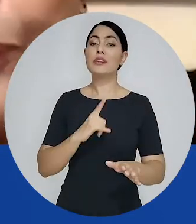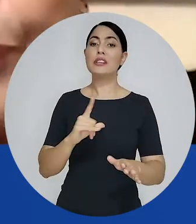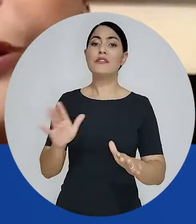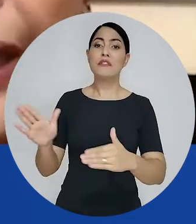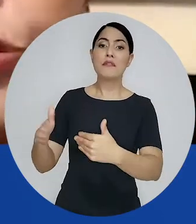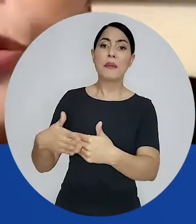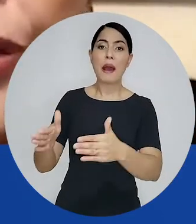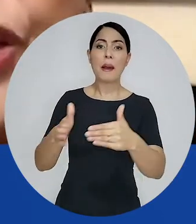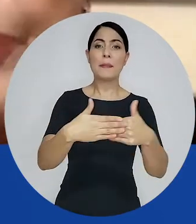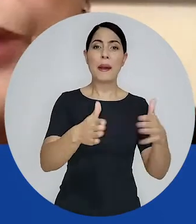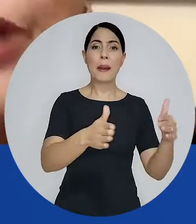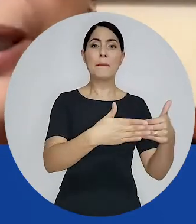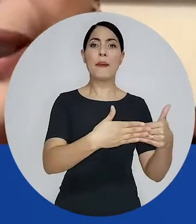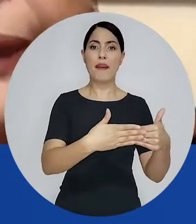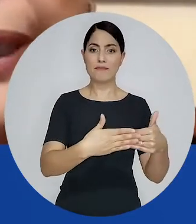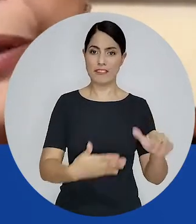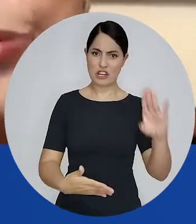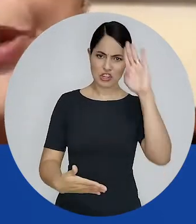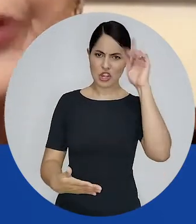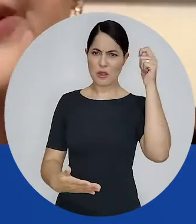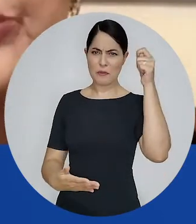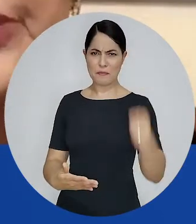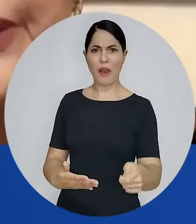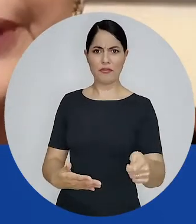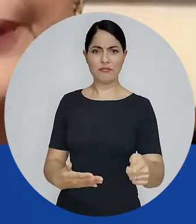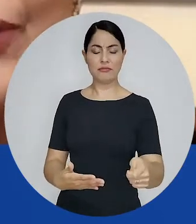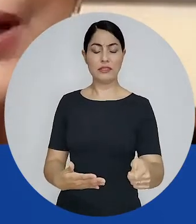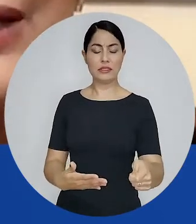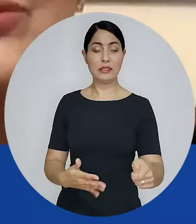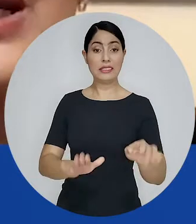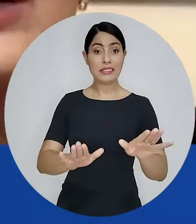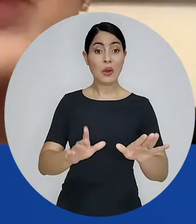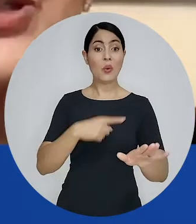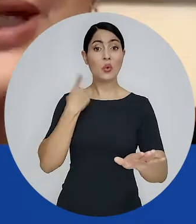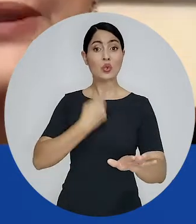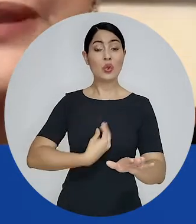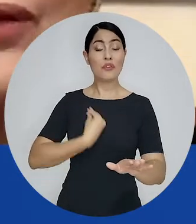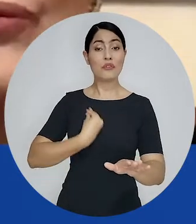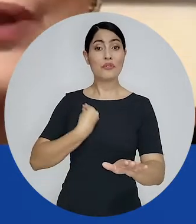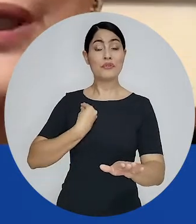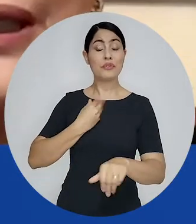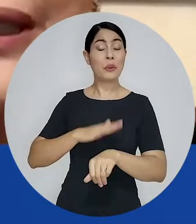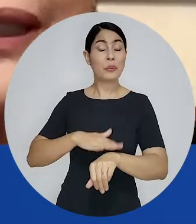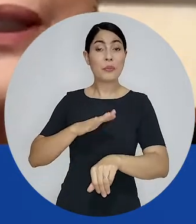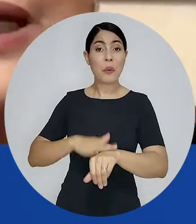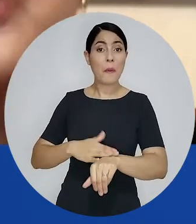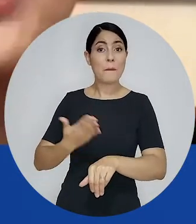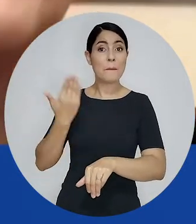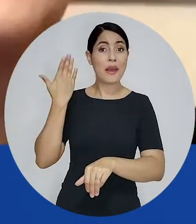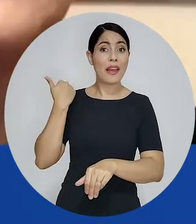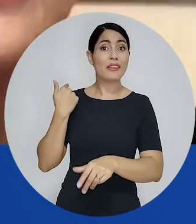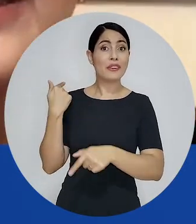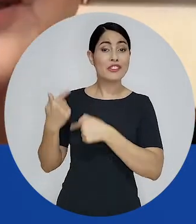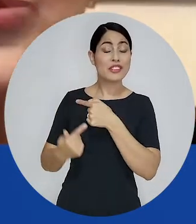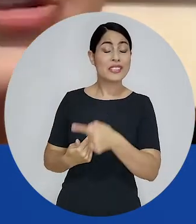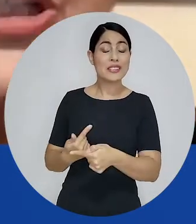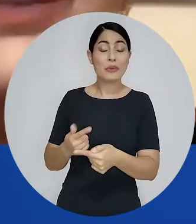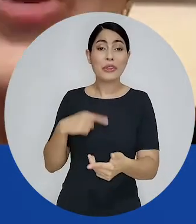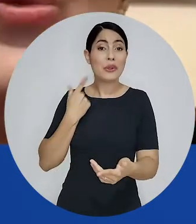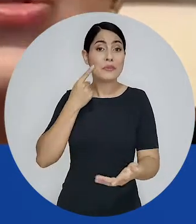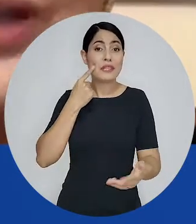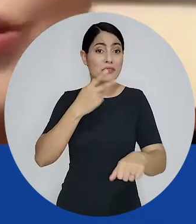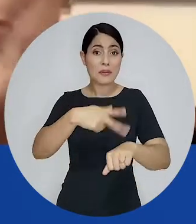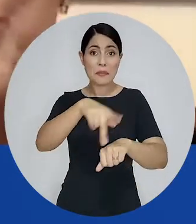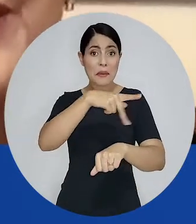todo aquele processo de fechamento que caracteriza uma ditadura. Então, era uma geração que achava que não